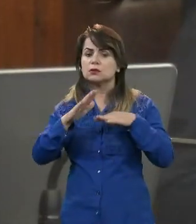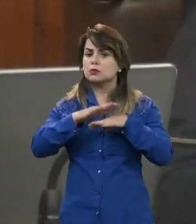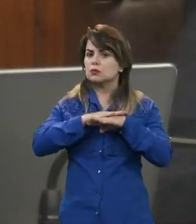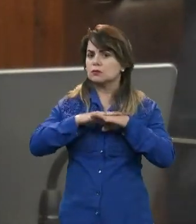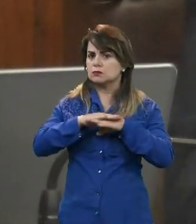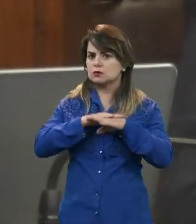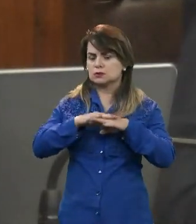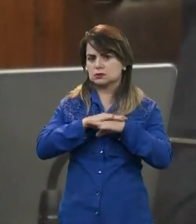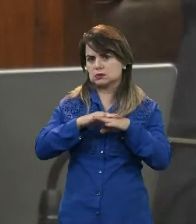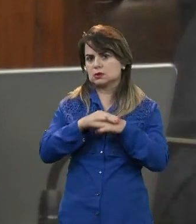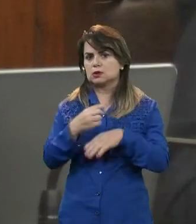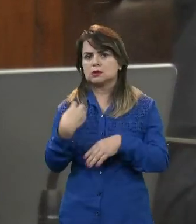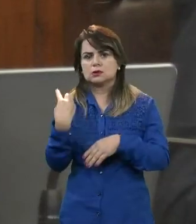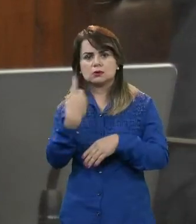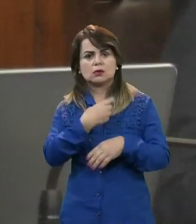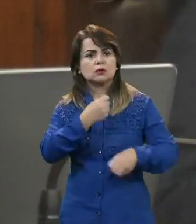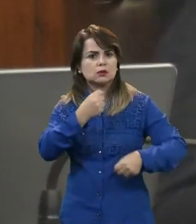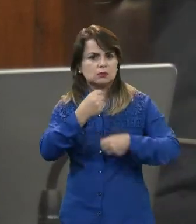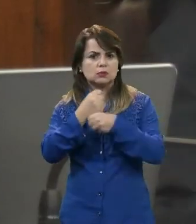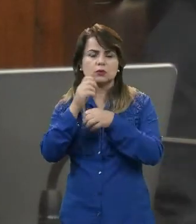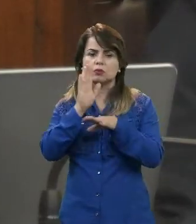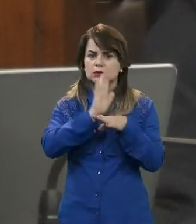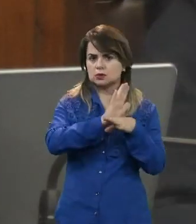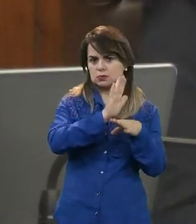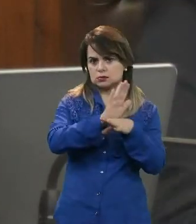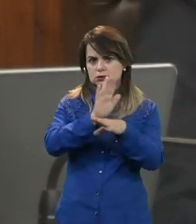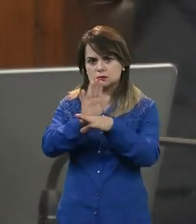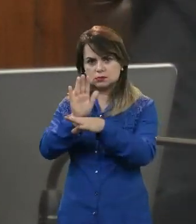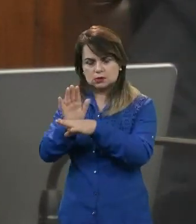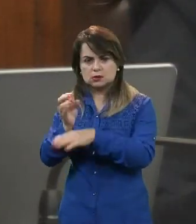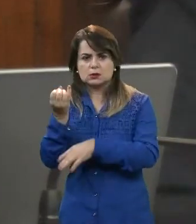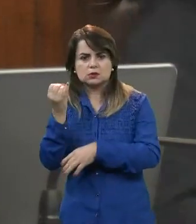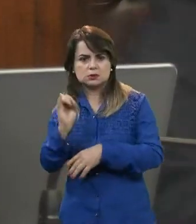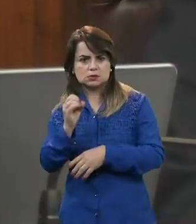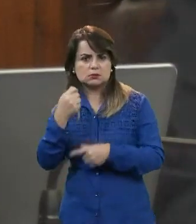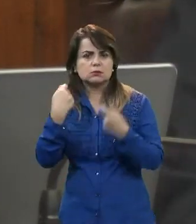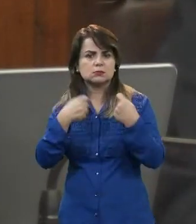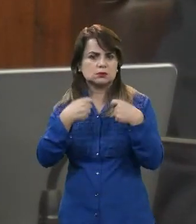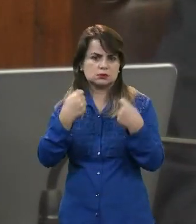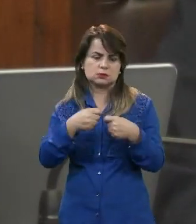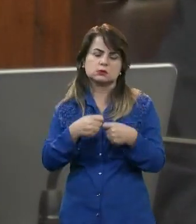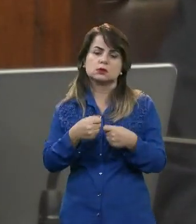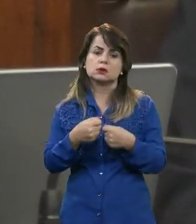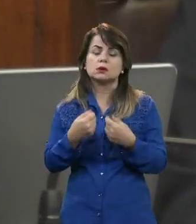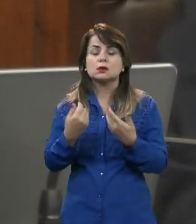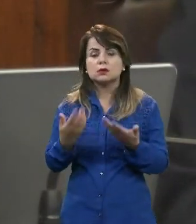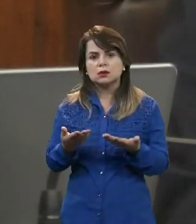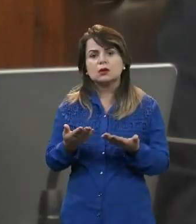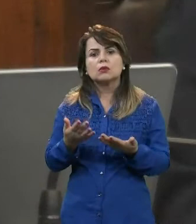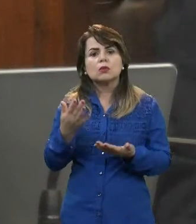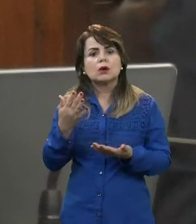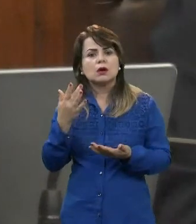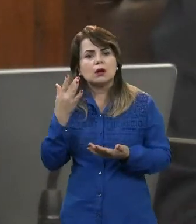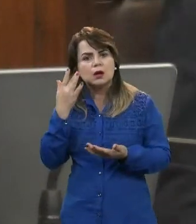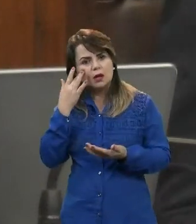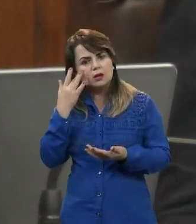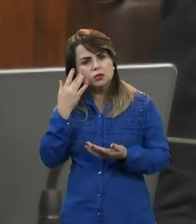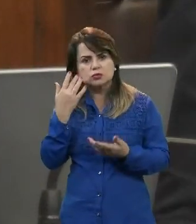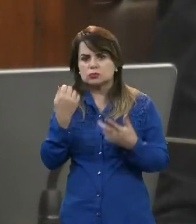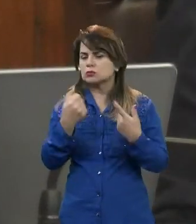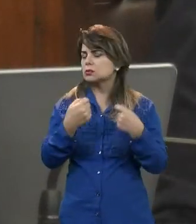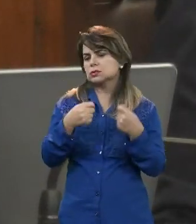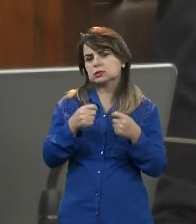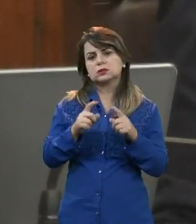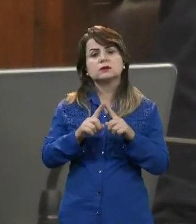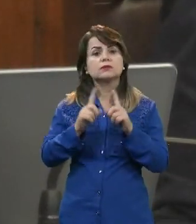se for necessário. Tenho certeza que não será, porque eu vejo o atendimento que vocês têm dado